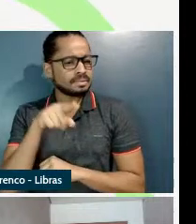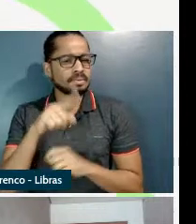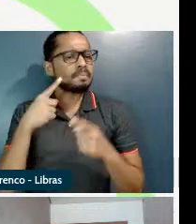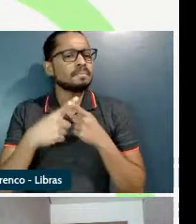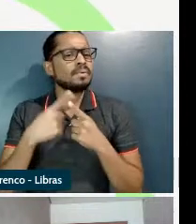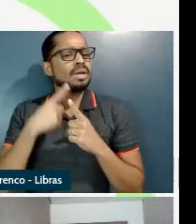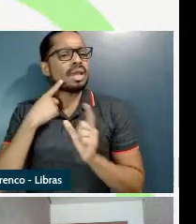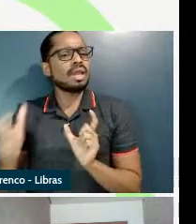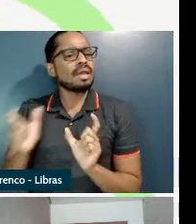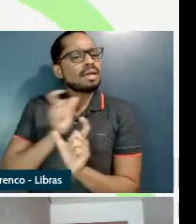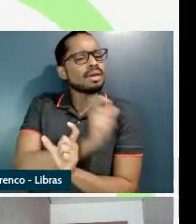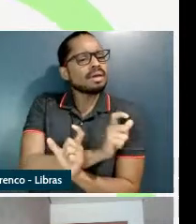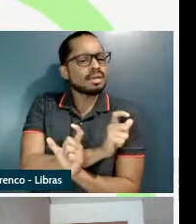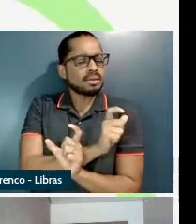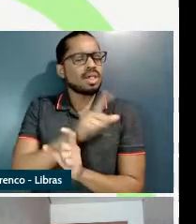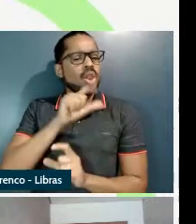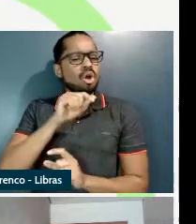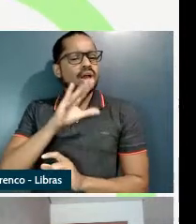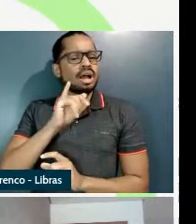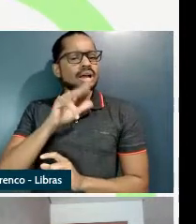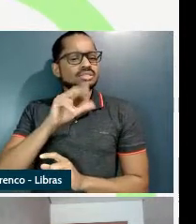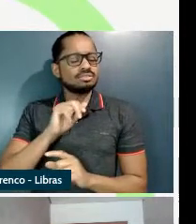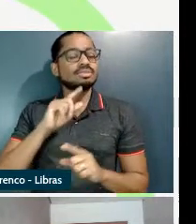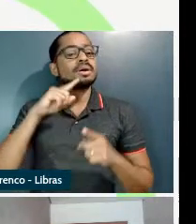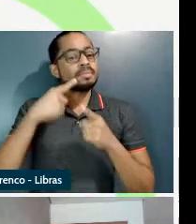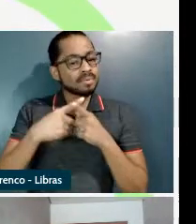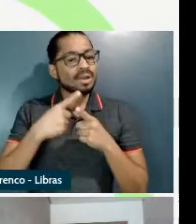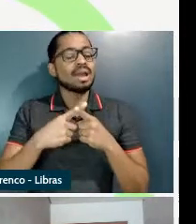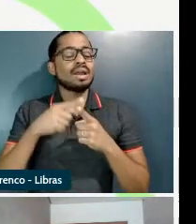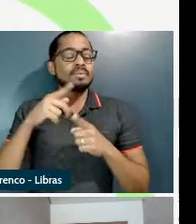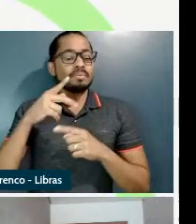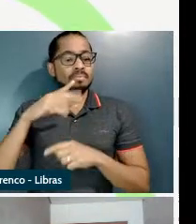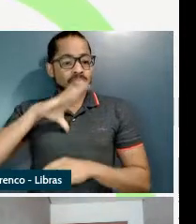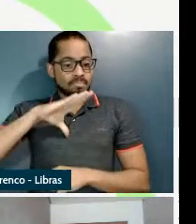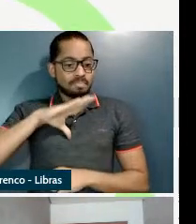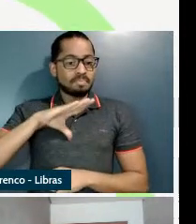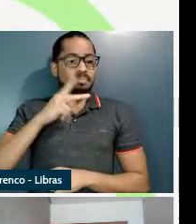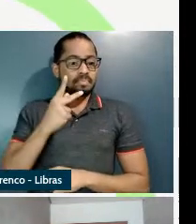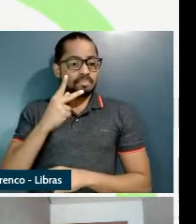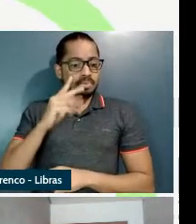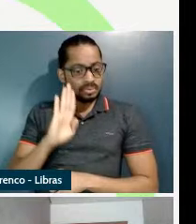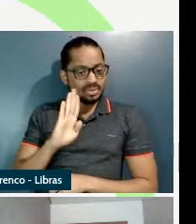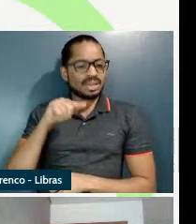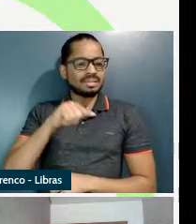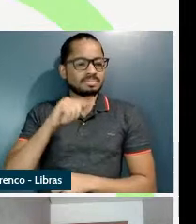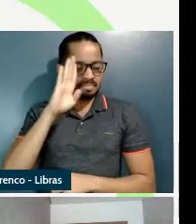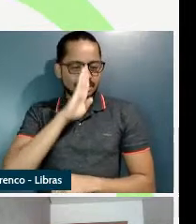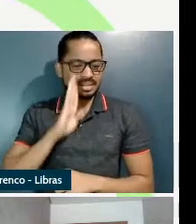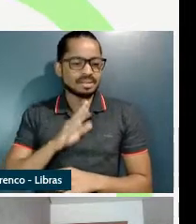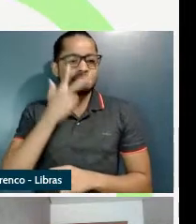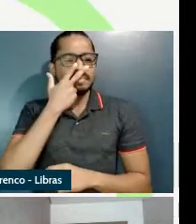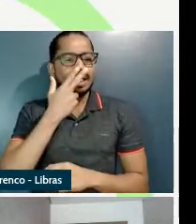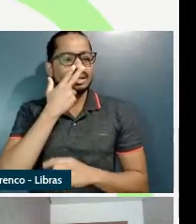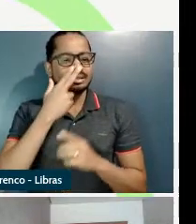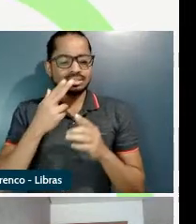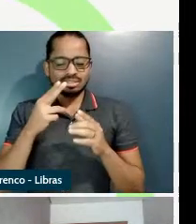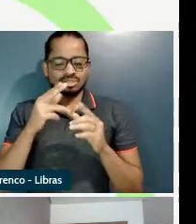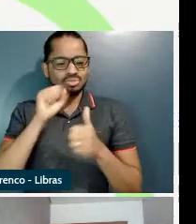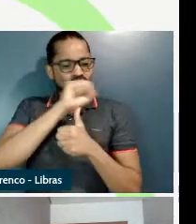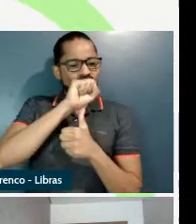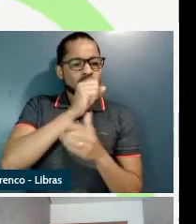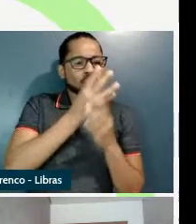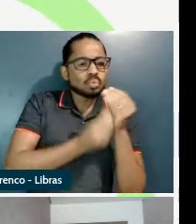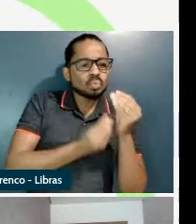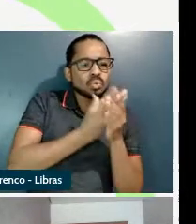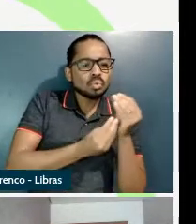ao fato do português ser uma língua de tópico sujeito contudo as sentenças que são mais analisadas nesses trabalhos são as sentenças